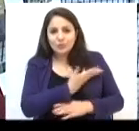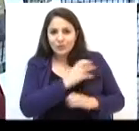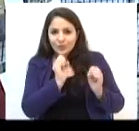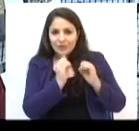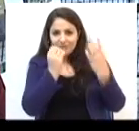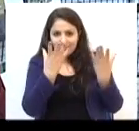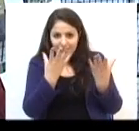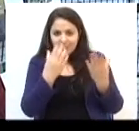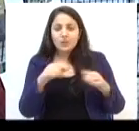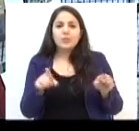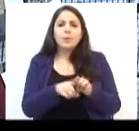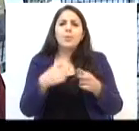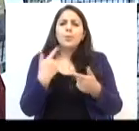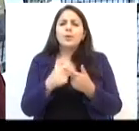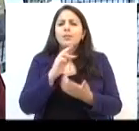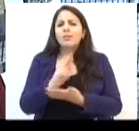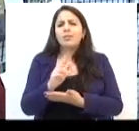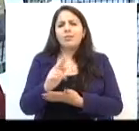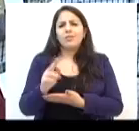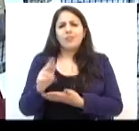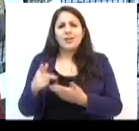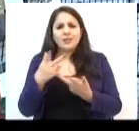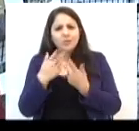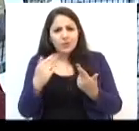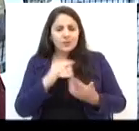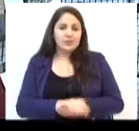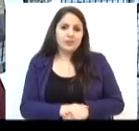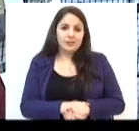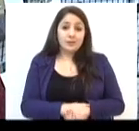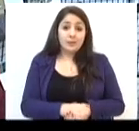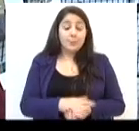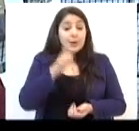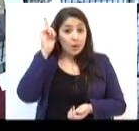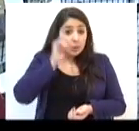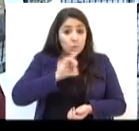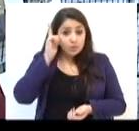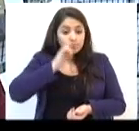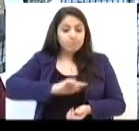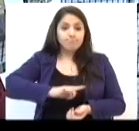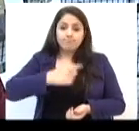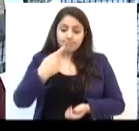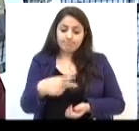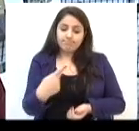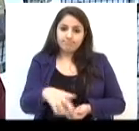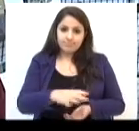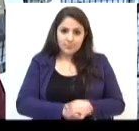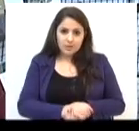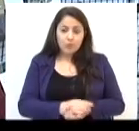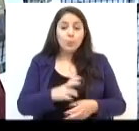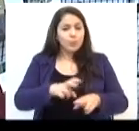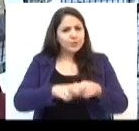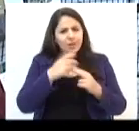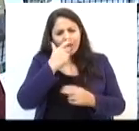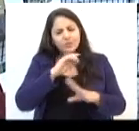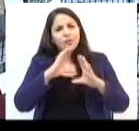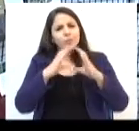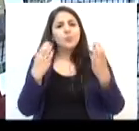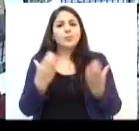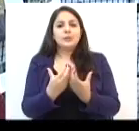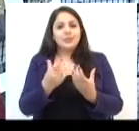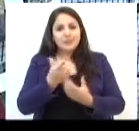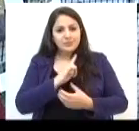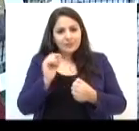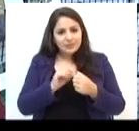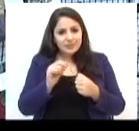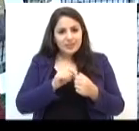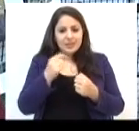evento, porque a gente tem vários obstáculos, para conseguir conquistar isso. Então, acho que é para a comunidade